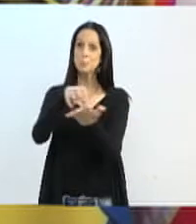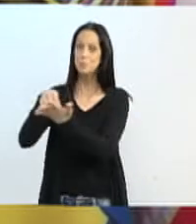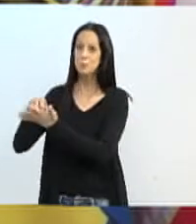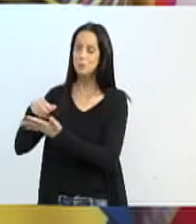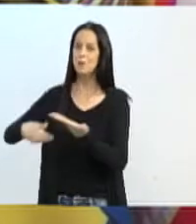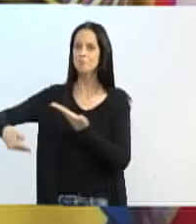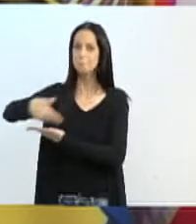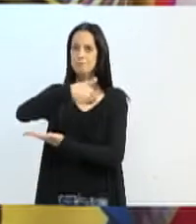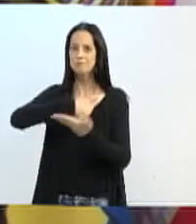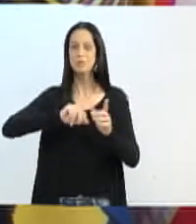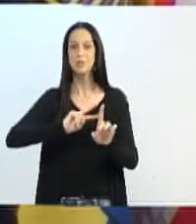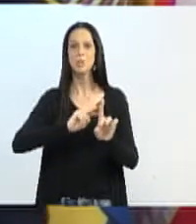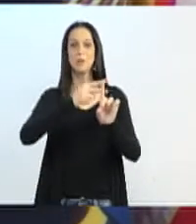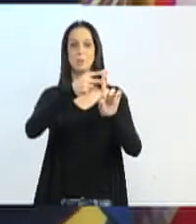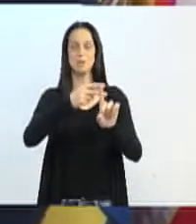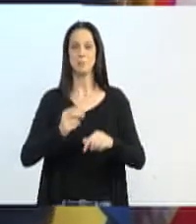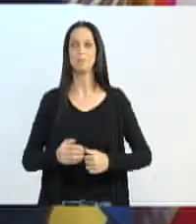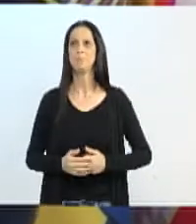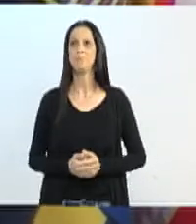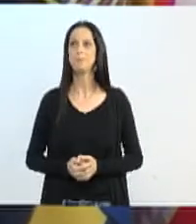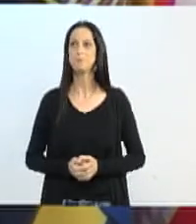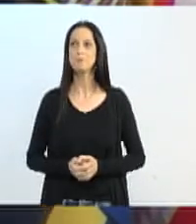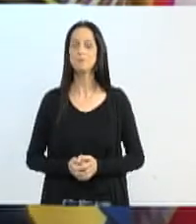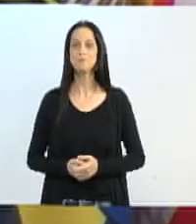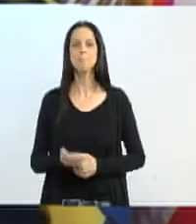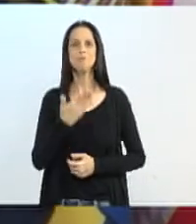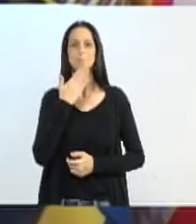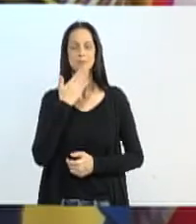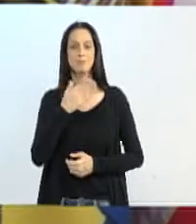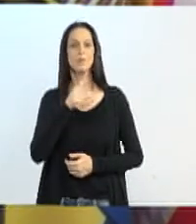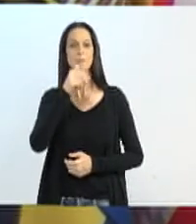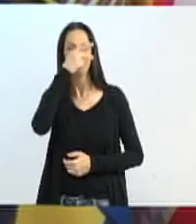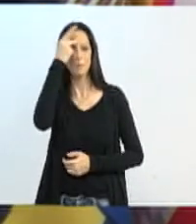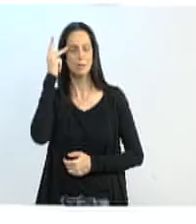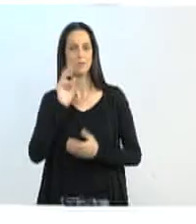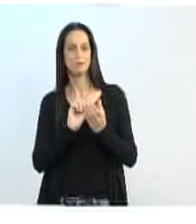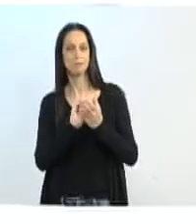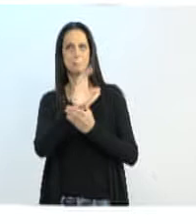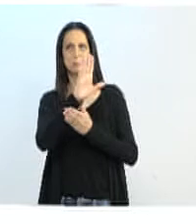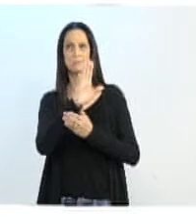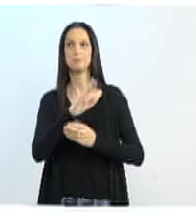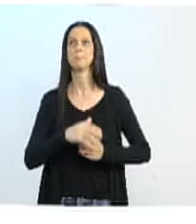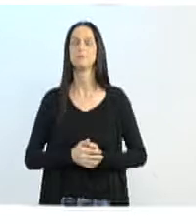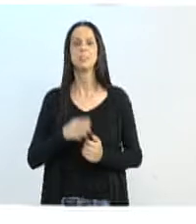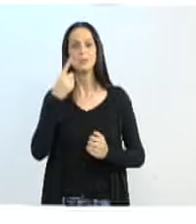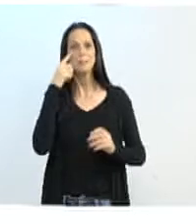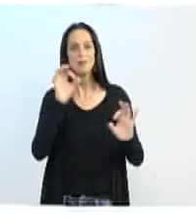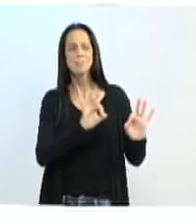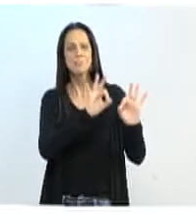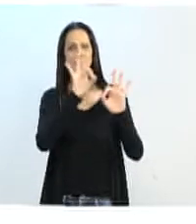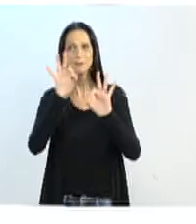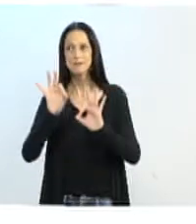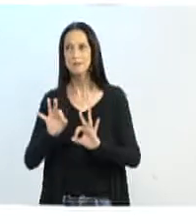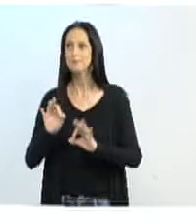Inovação. Eu vou pedir para a técnica colocar um material de apoio que eu trouxe aqui para acompanharmos essa fala.